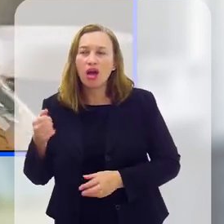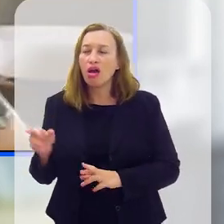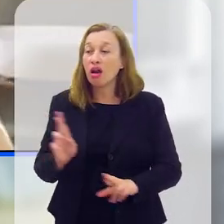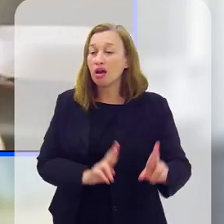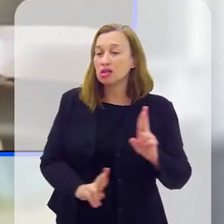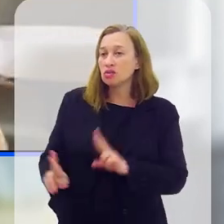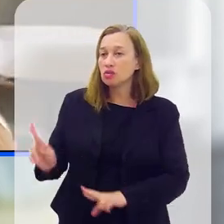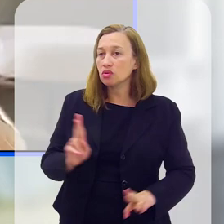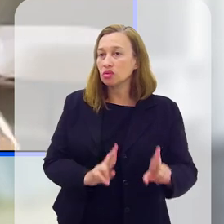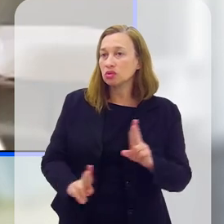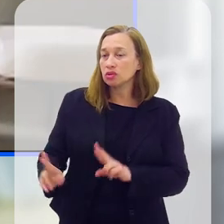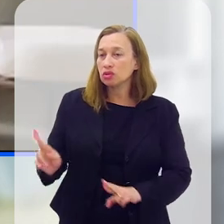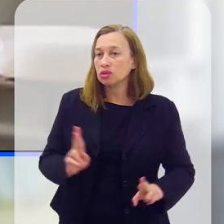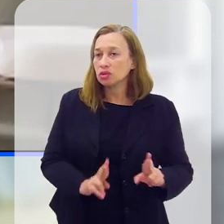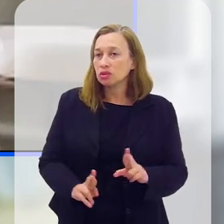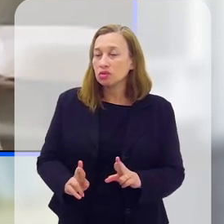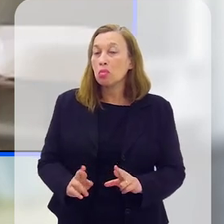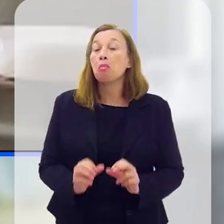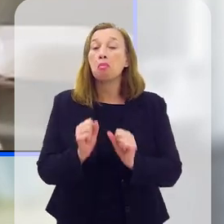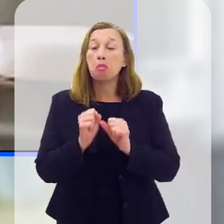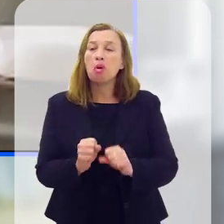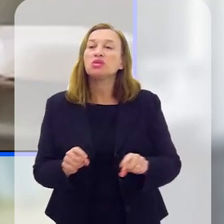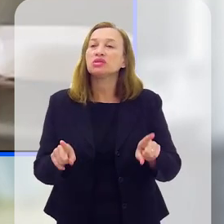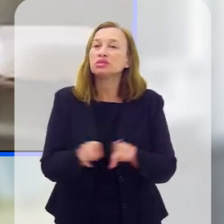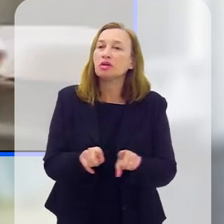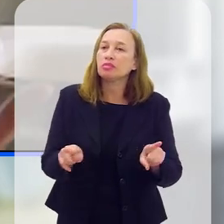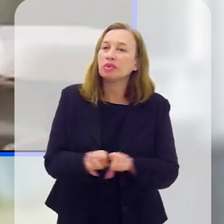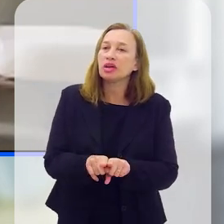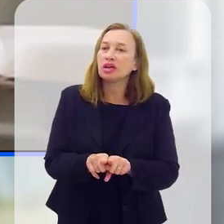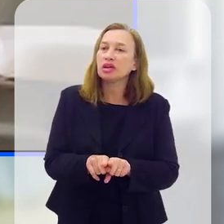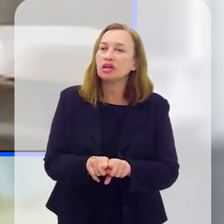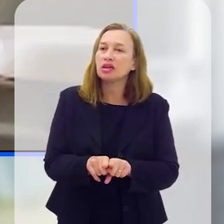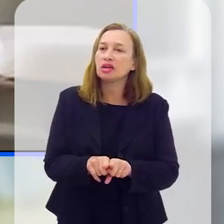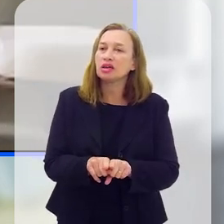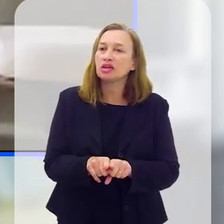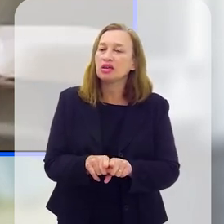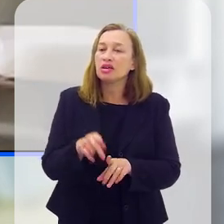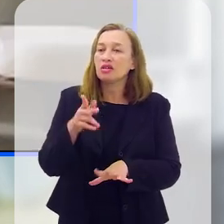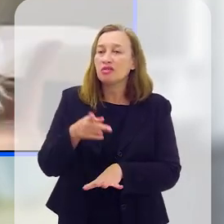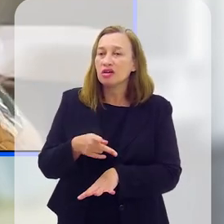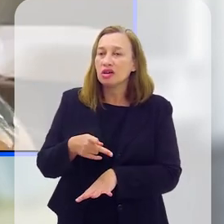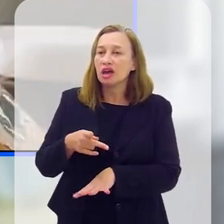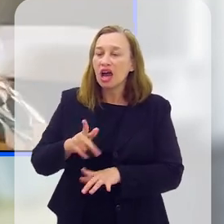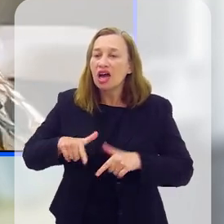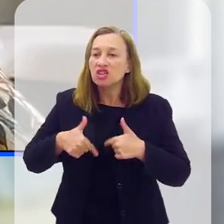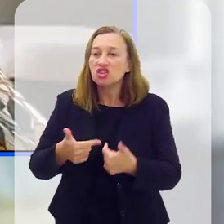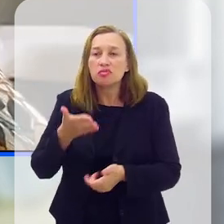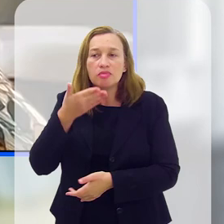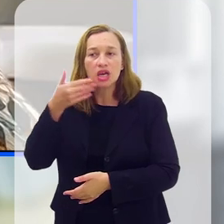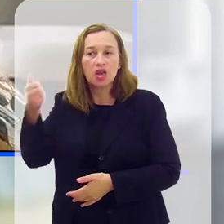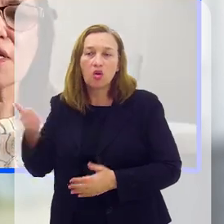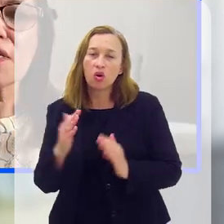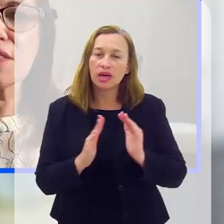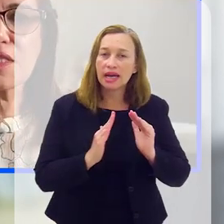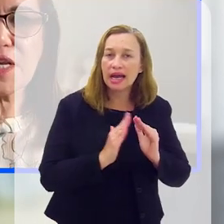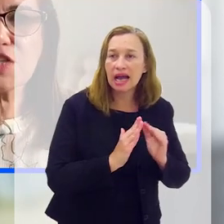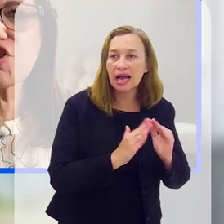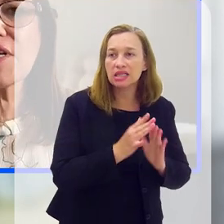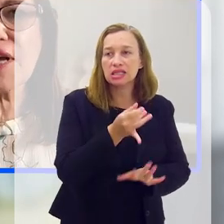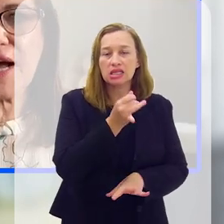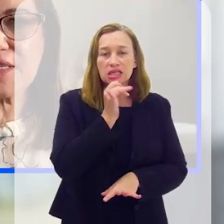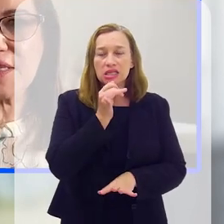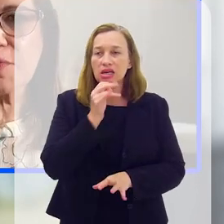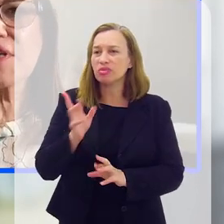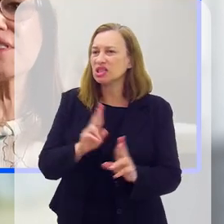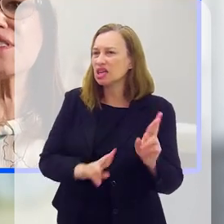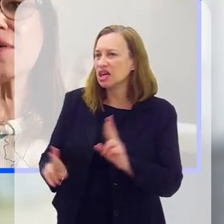melhorar as suas relações, elas possam também se expressar de uma maneira melhor, seja em